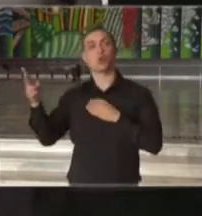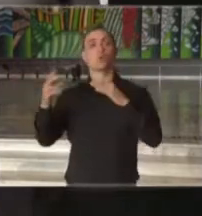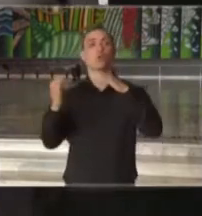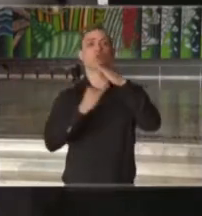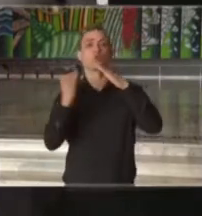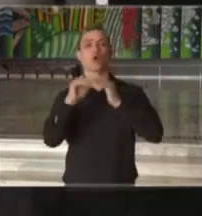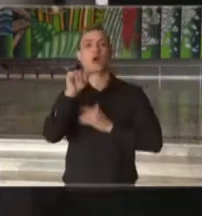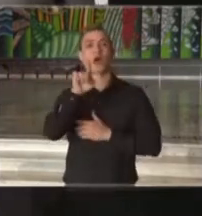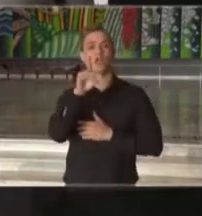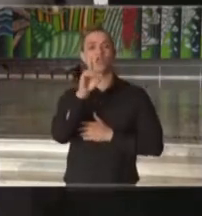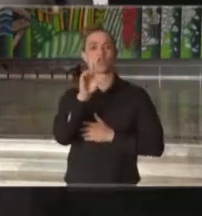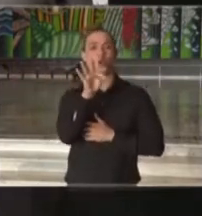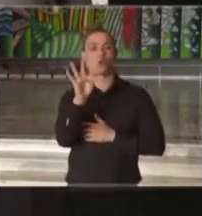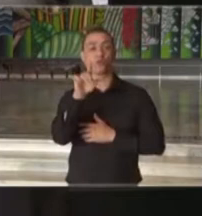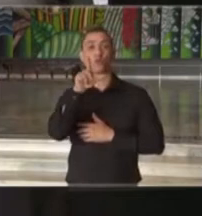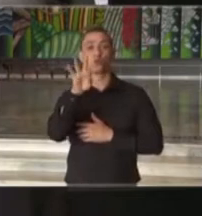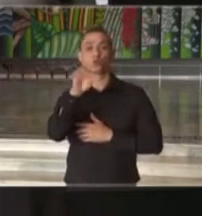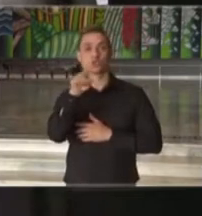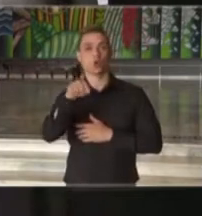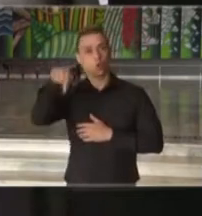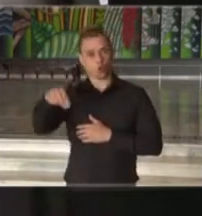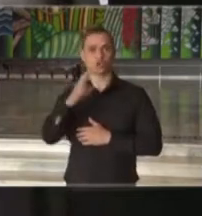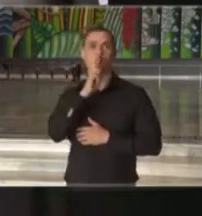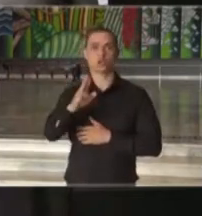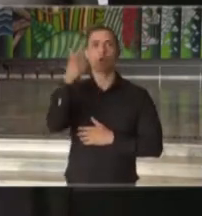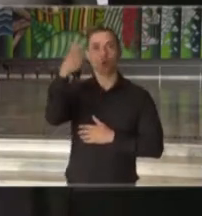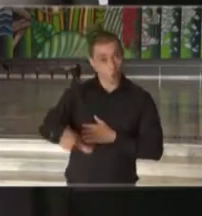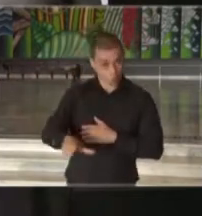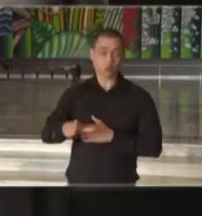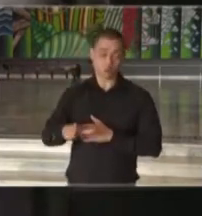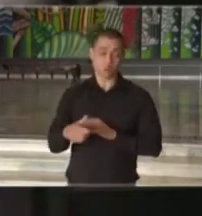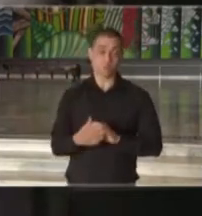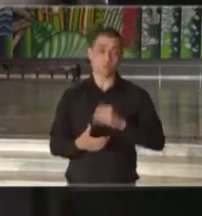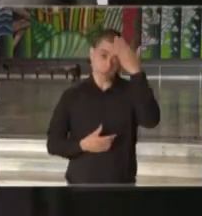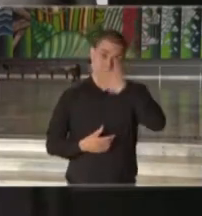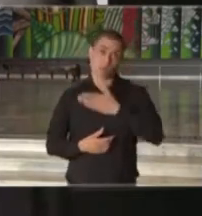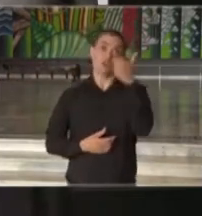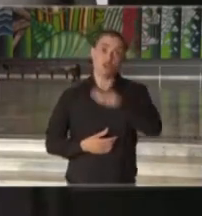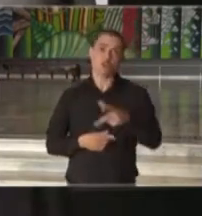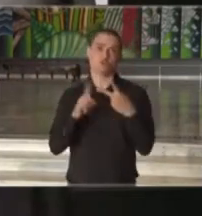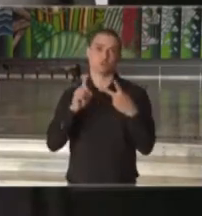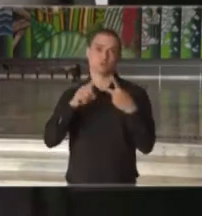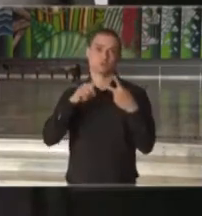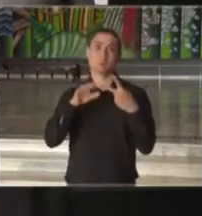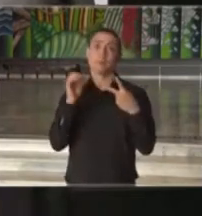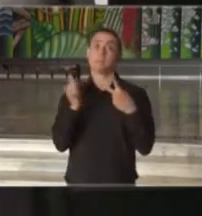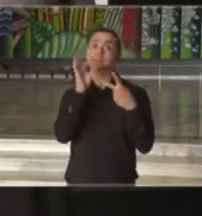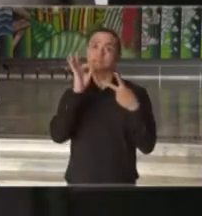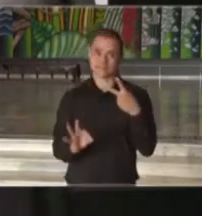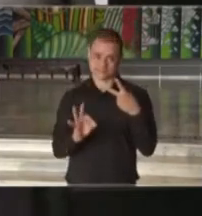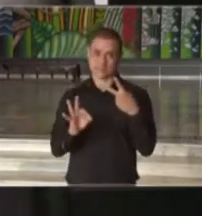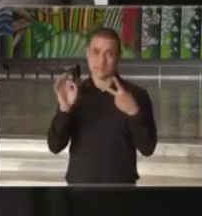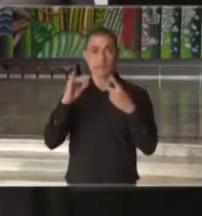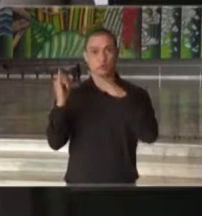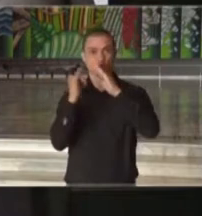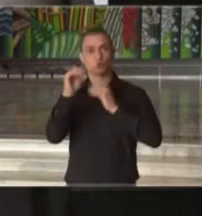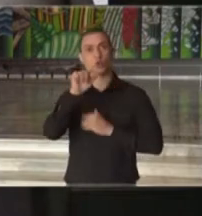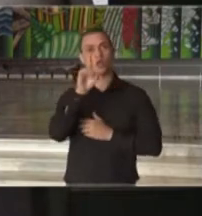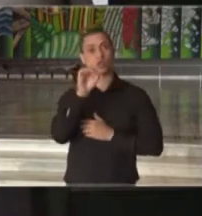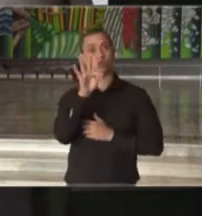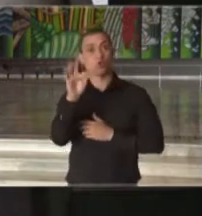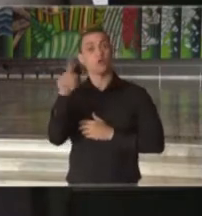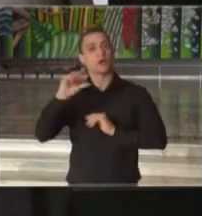Adolfo Lutz. E hoje à tarde nós teremos o resultado desta contraprova do Instituto Adolfo Lutz em São Paulo. E